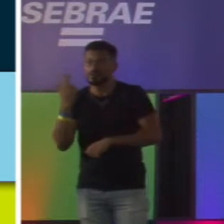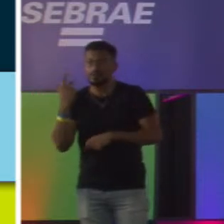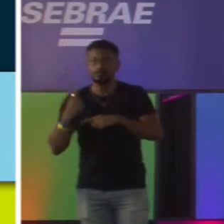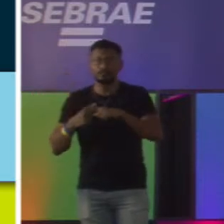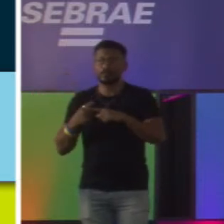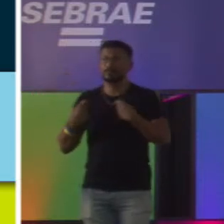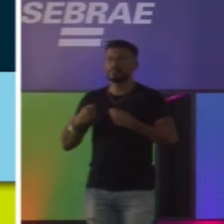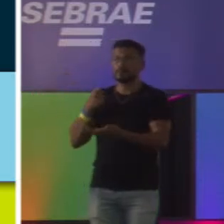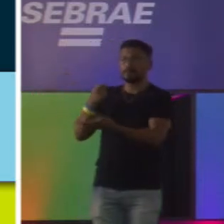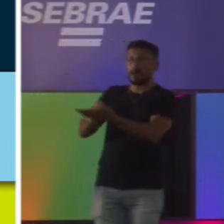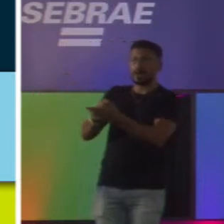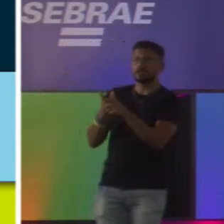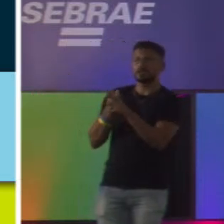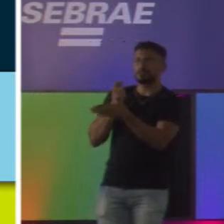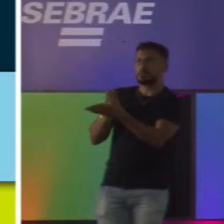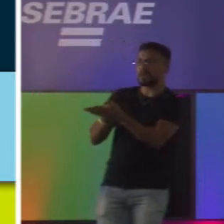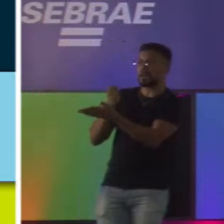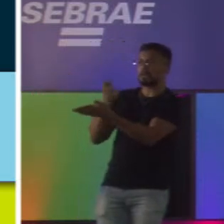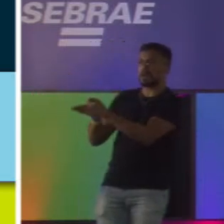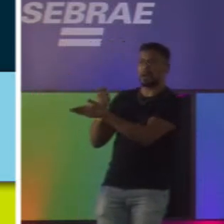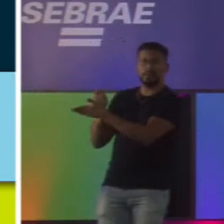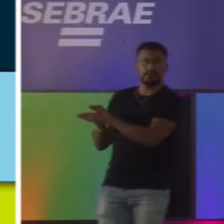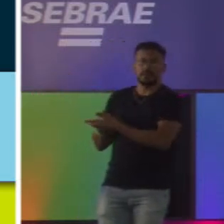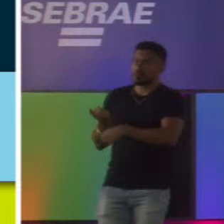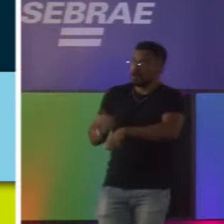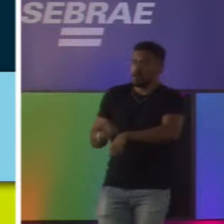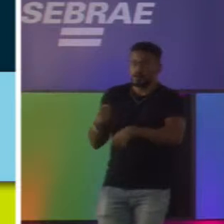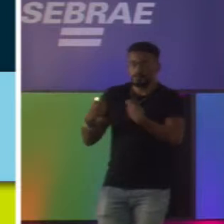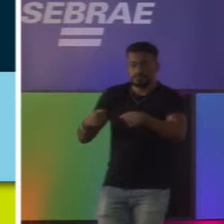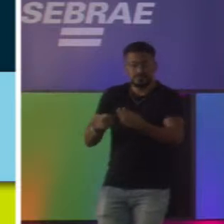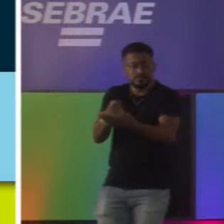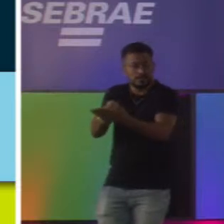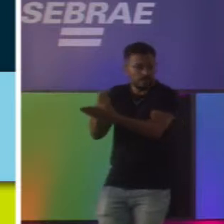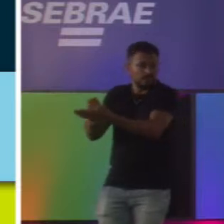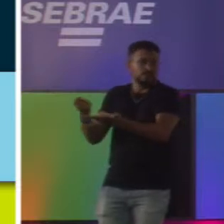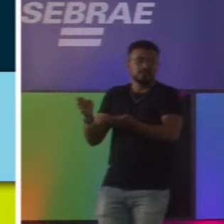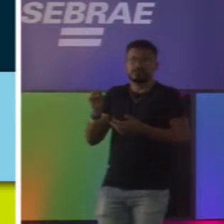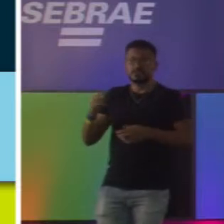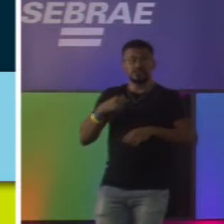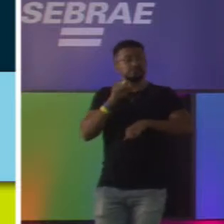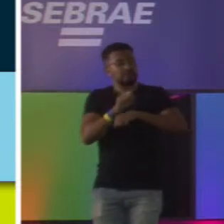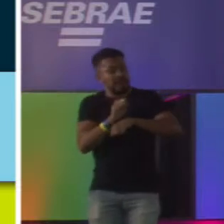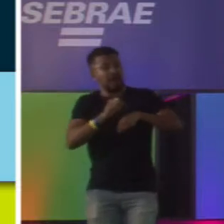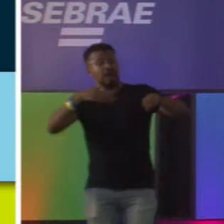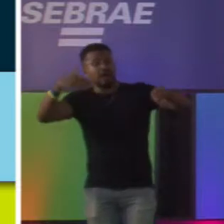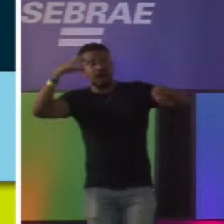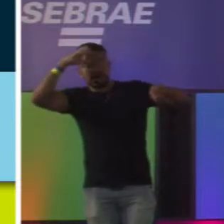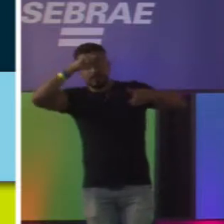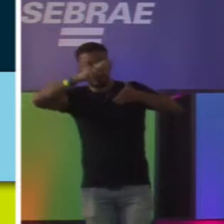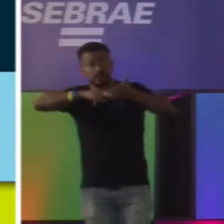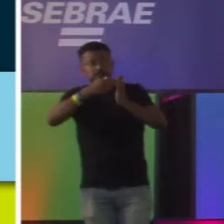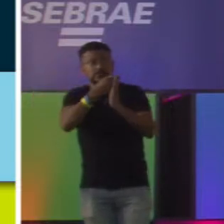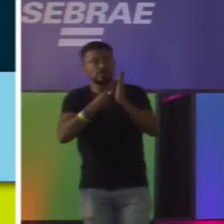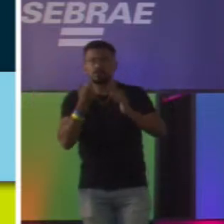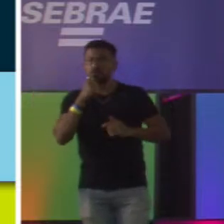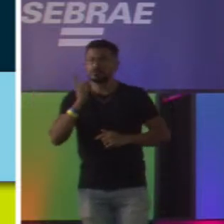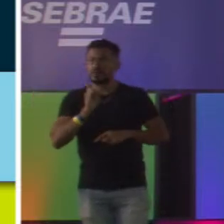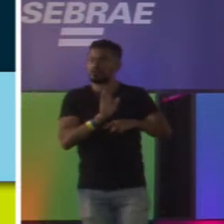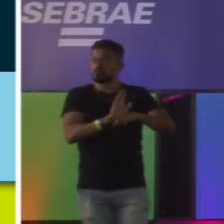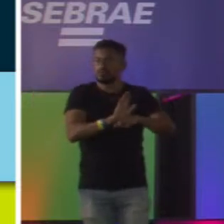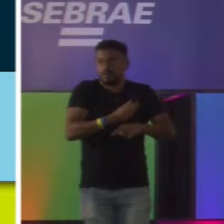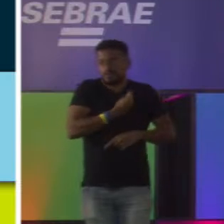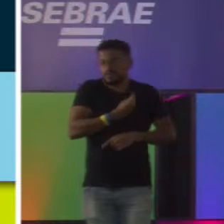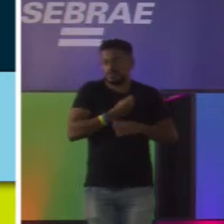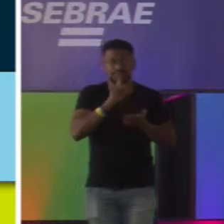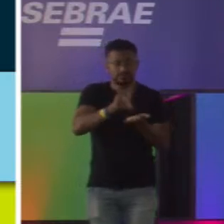estavam na porta. a necessidade estava na porta. Então, se eu fosse esperar alfabetizar, a gente não ia conseguir fazer a diferença.